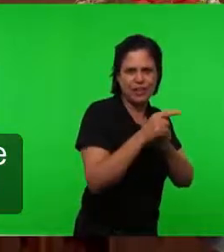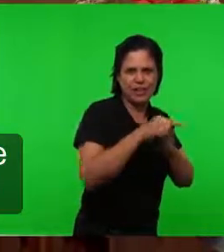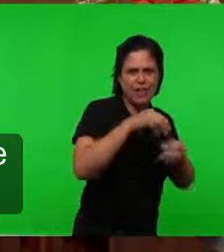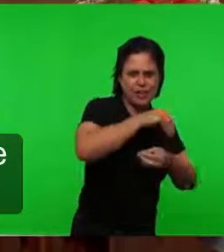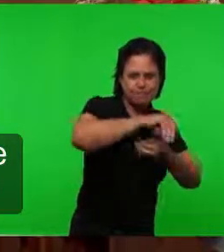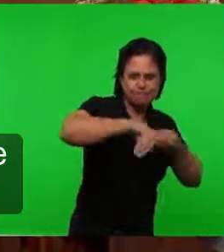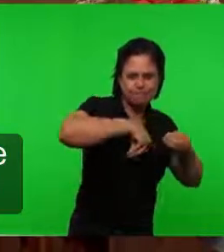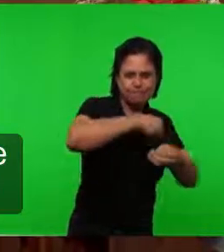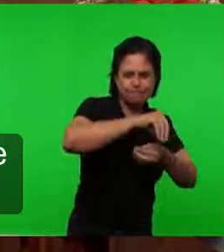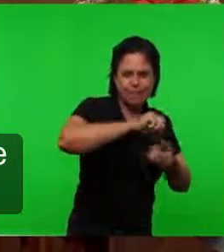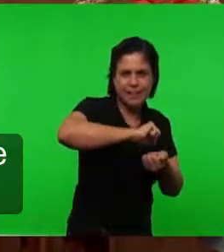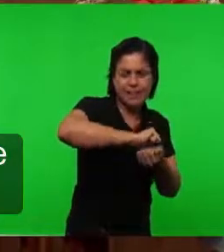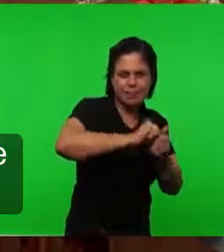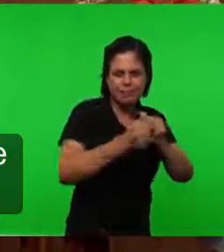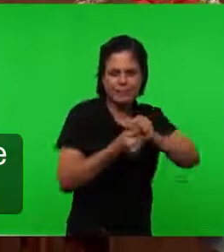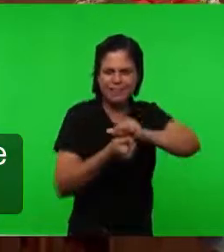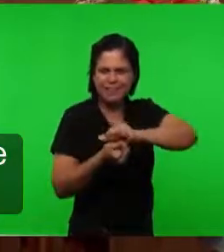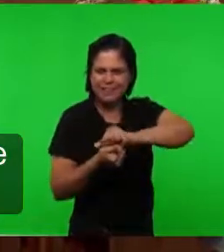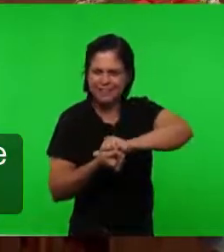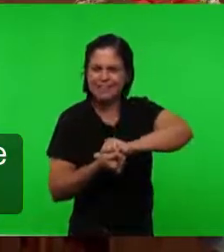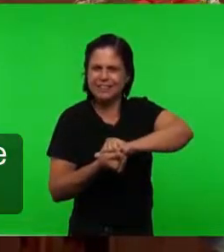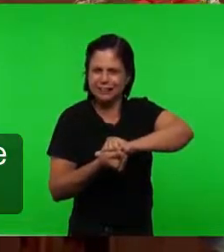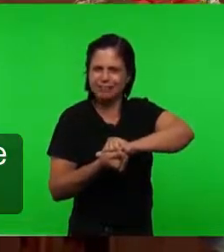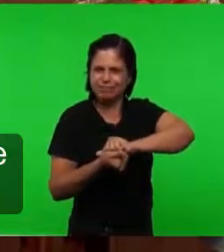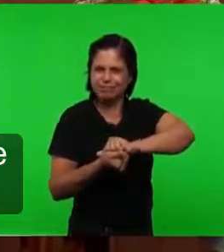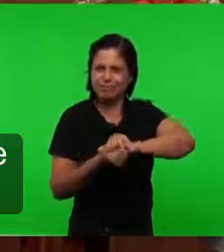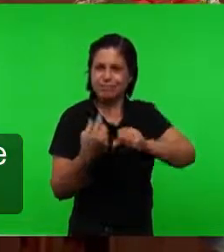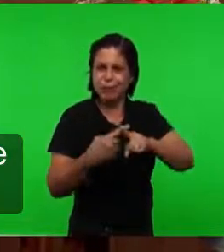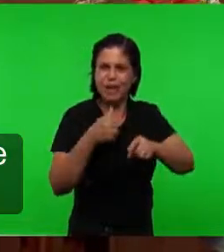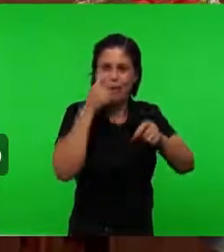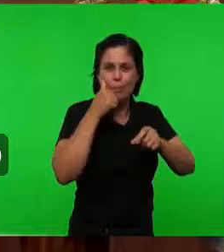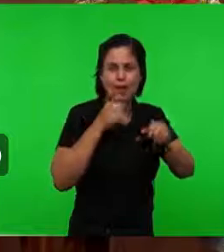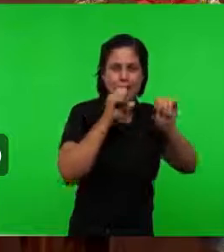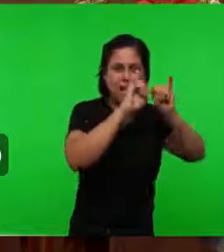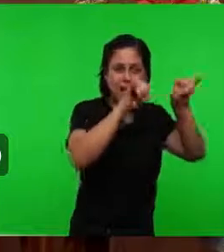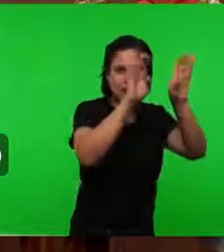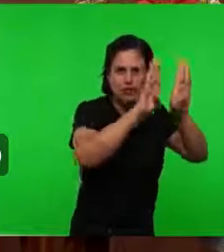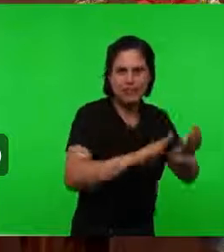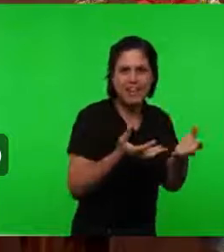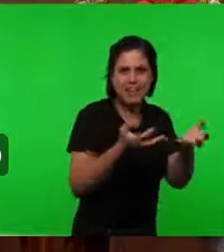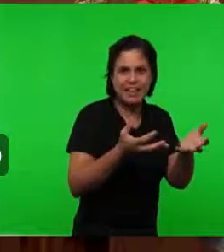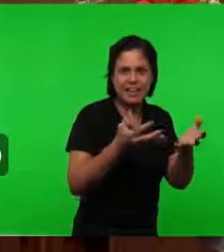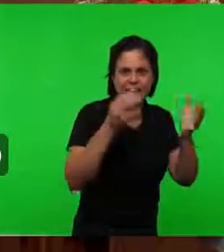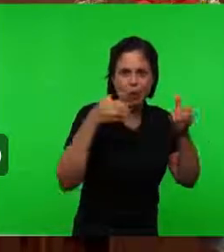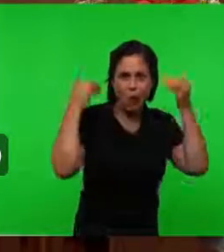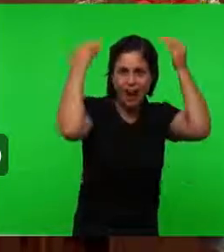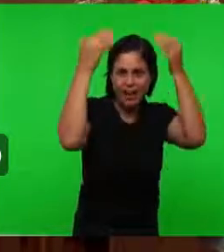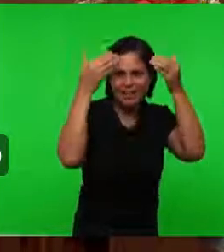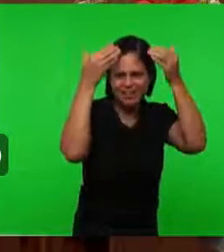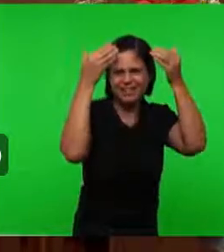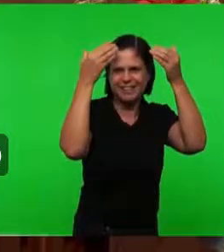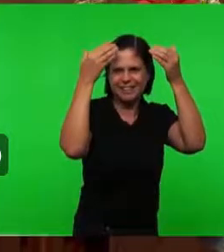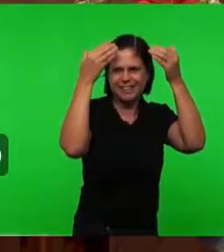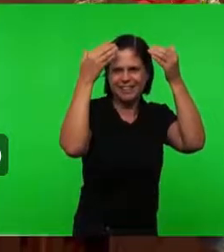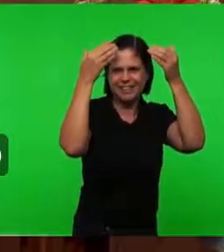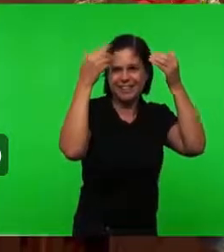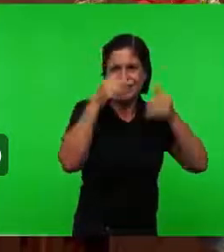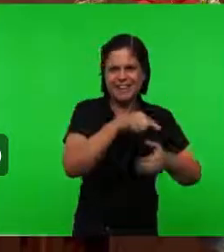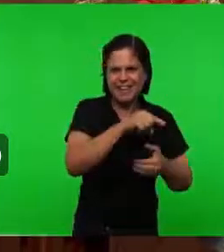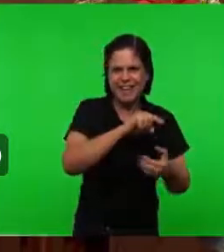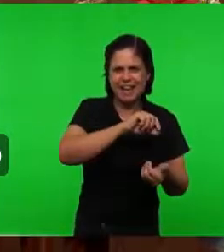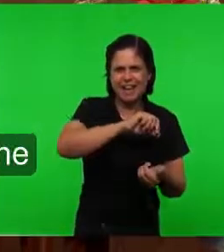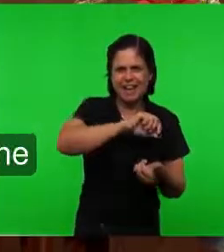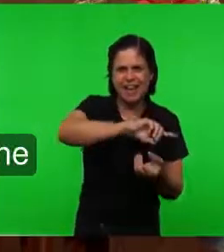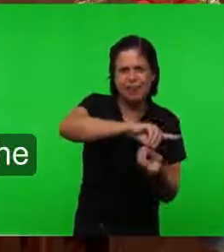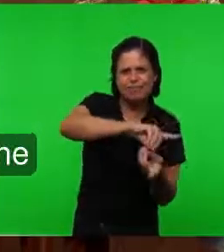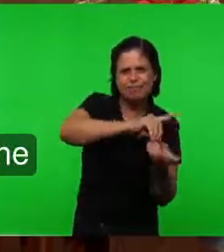transposição Algo Que muda Todo o projeto Onde tira O direito Do